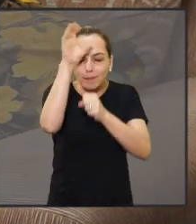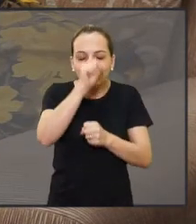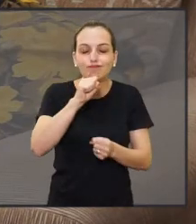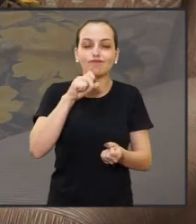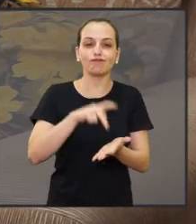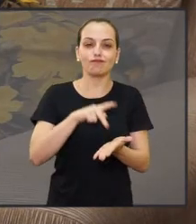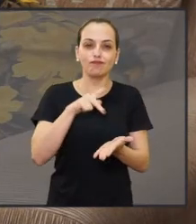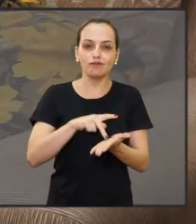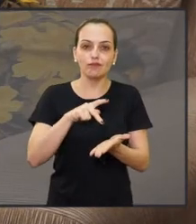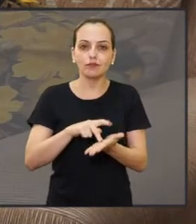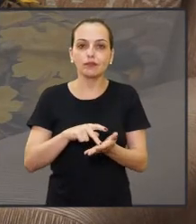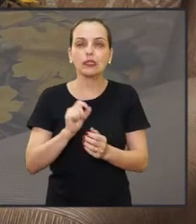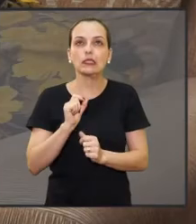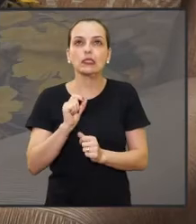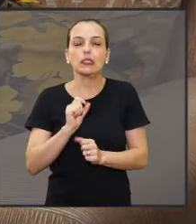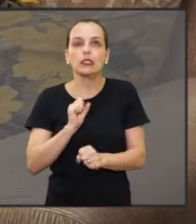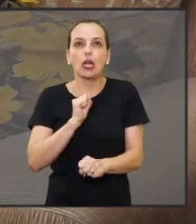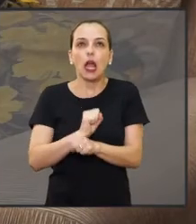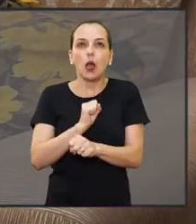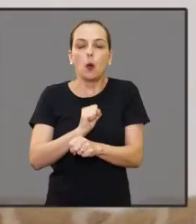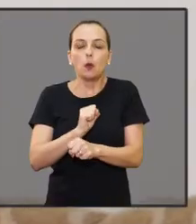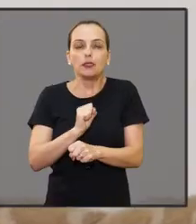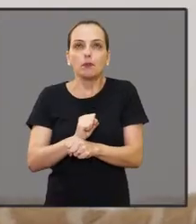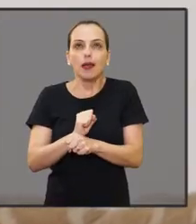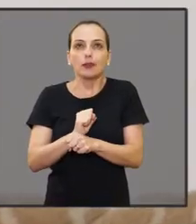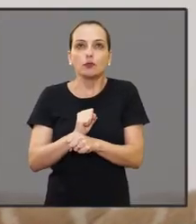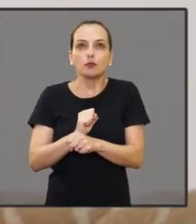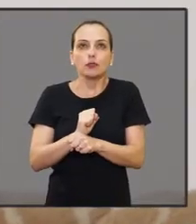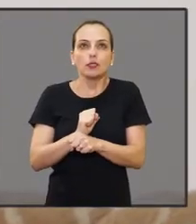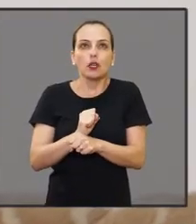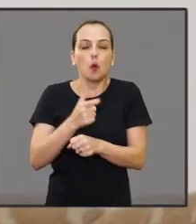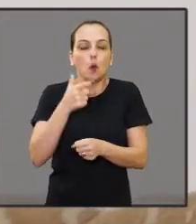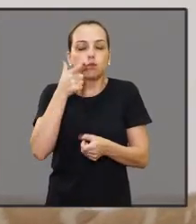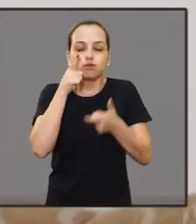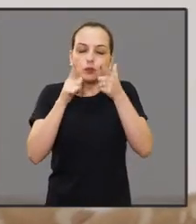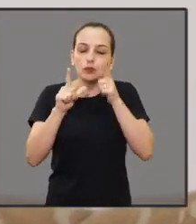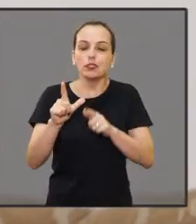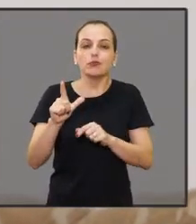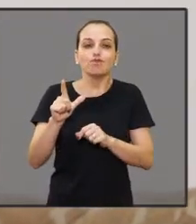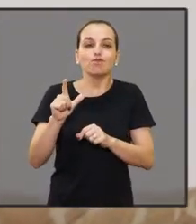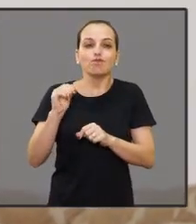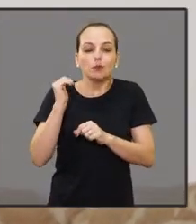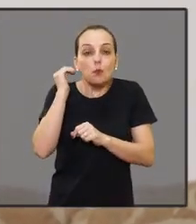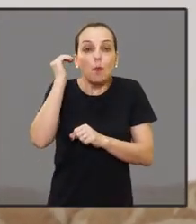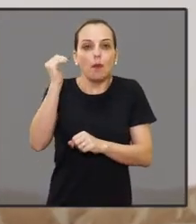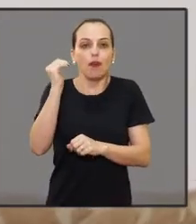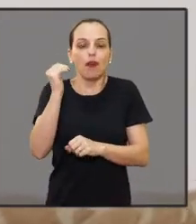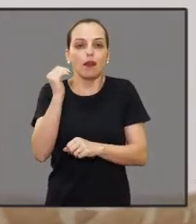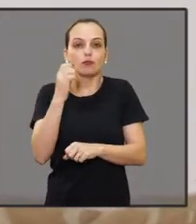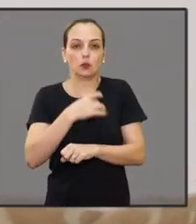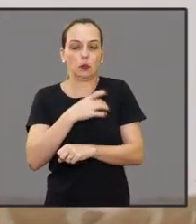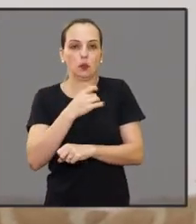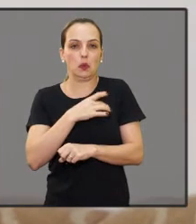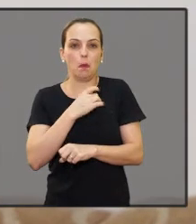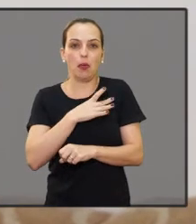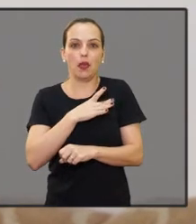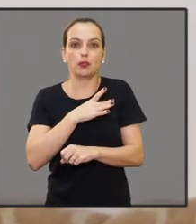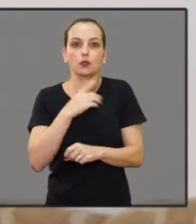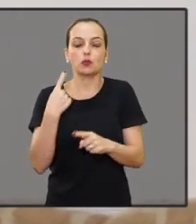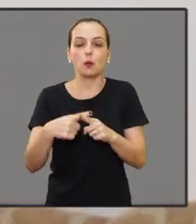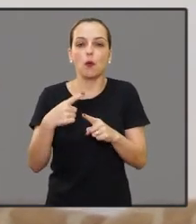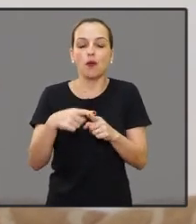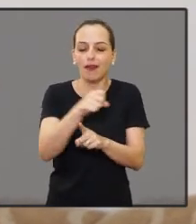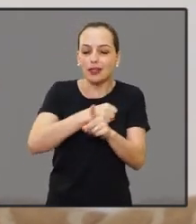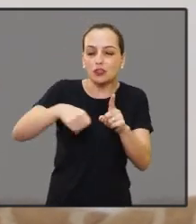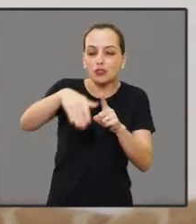Bem. Então eu aprendi bastante. Eu espero enfrentar os meus medos da sociedade, que a sociedade